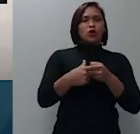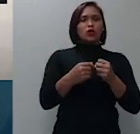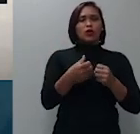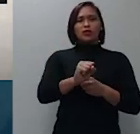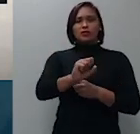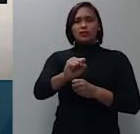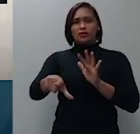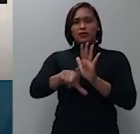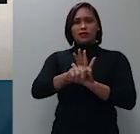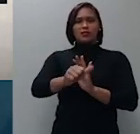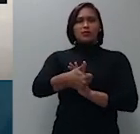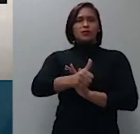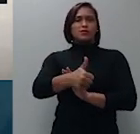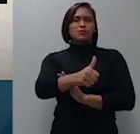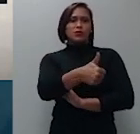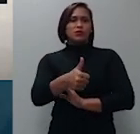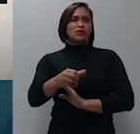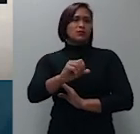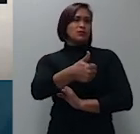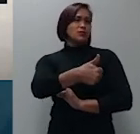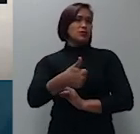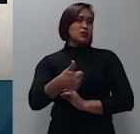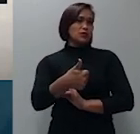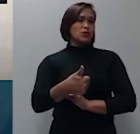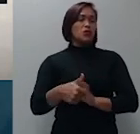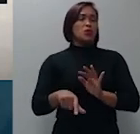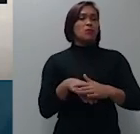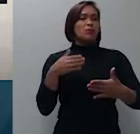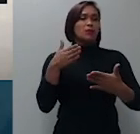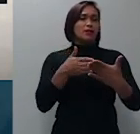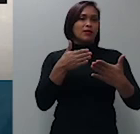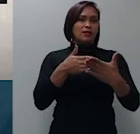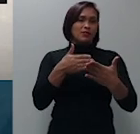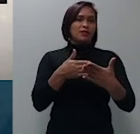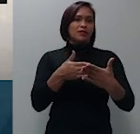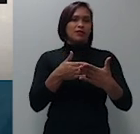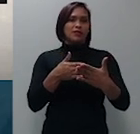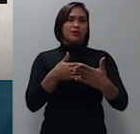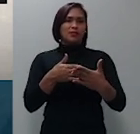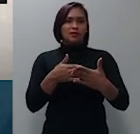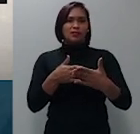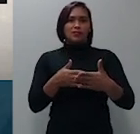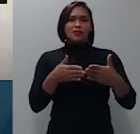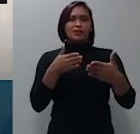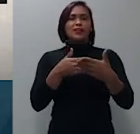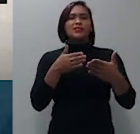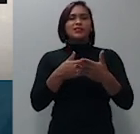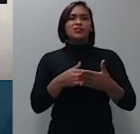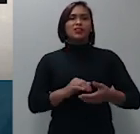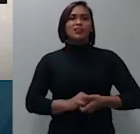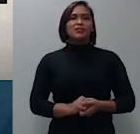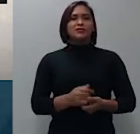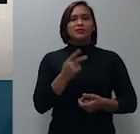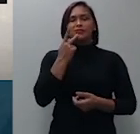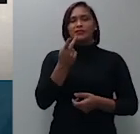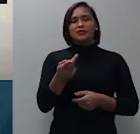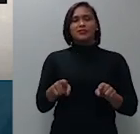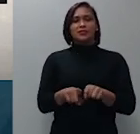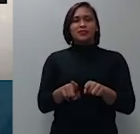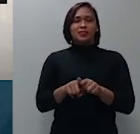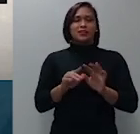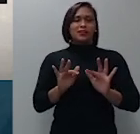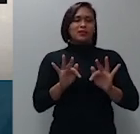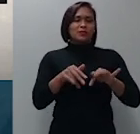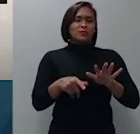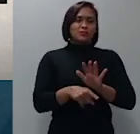para limitarem os pagamentos dos credores trabalhistas requerem assim a reconsideração